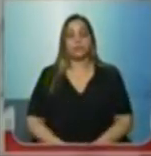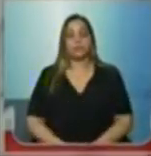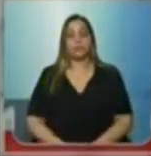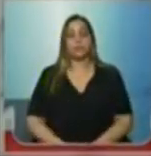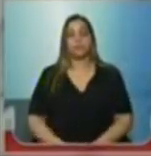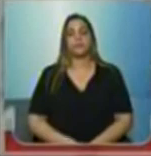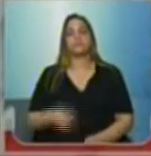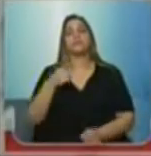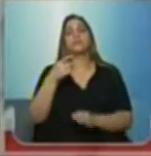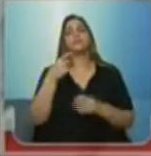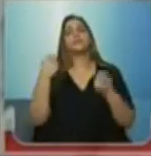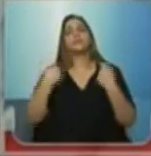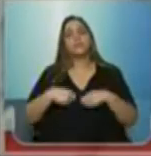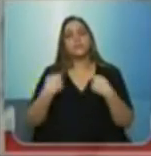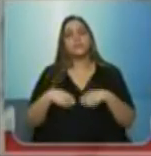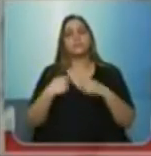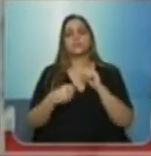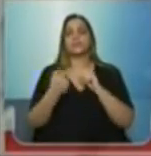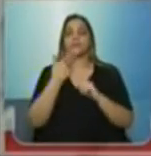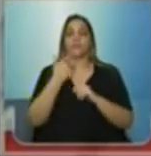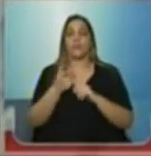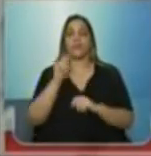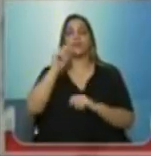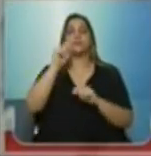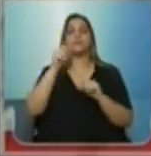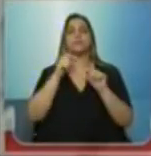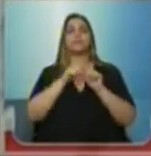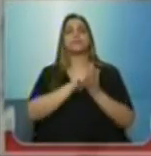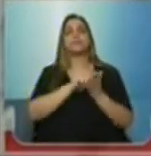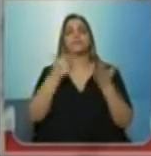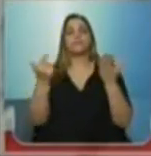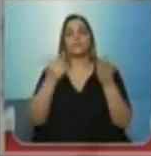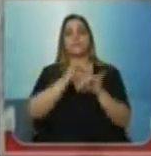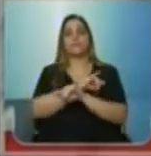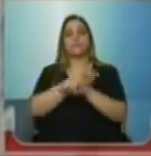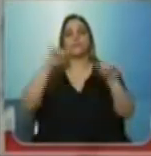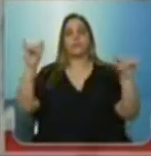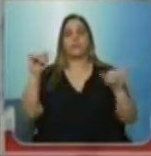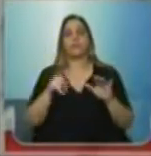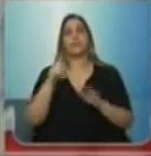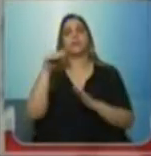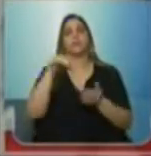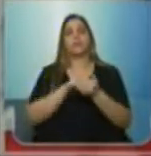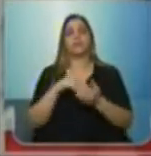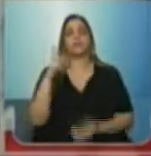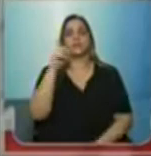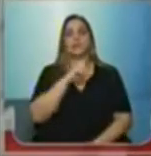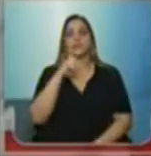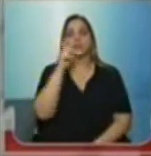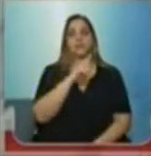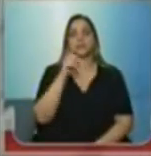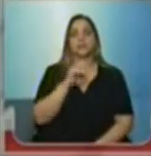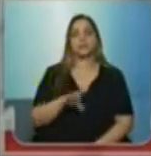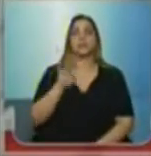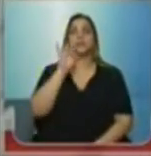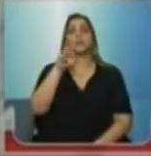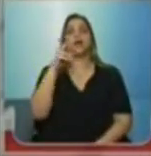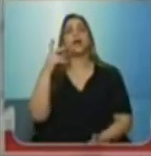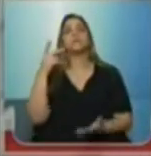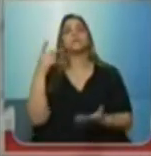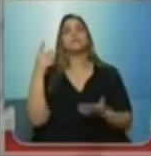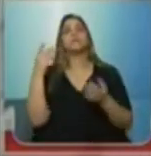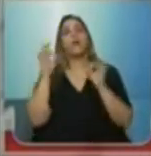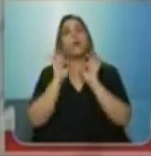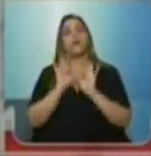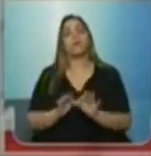comentar aqui rapidamente a matéria publicada no jornal Estado de São Paulo no último domingo, que só confirma